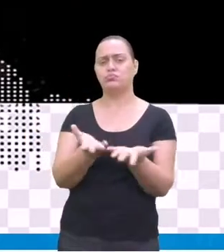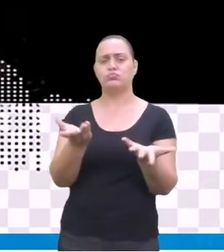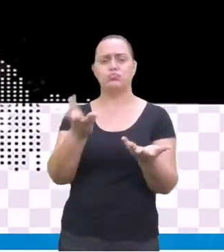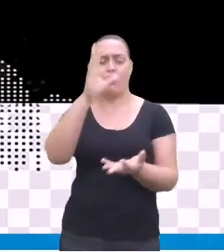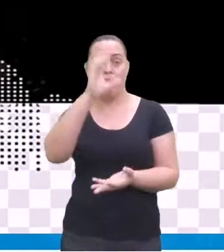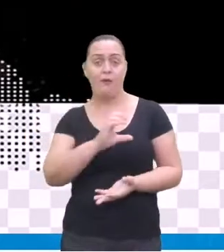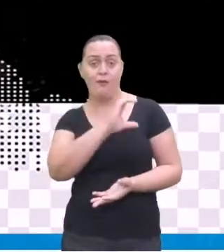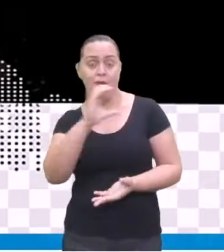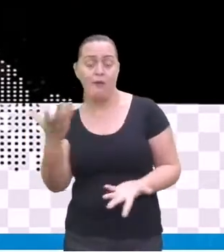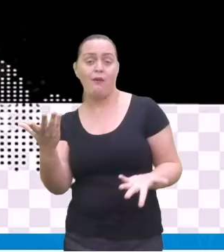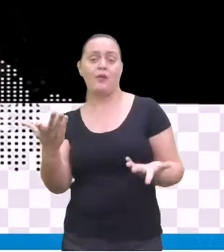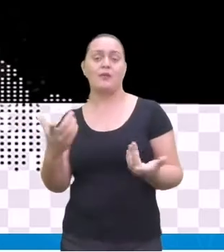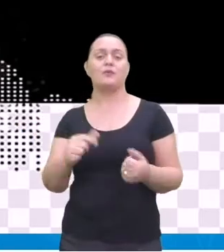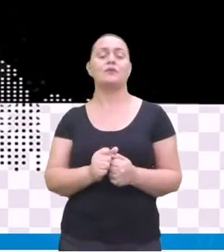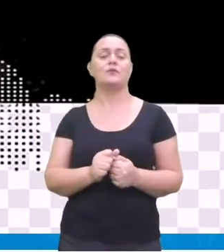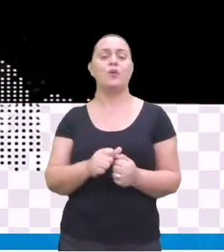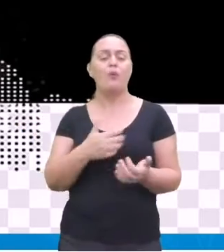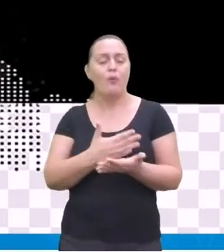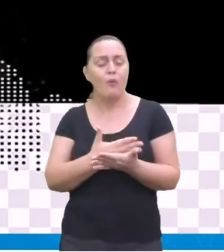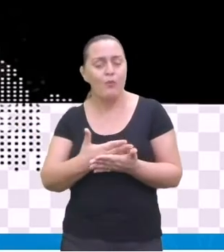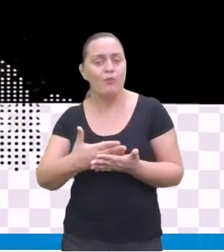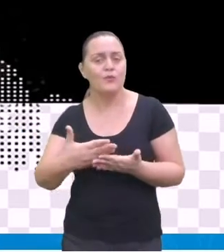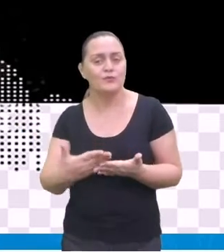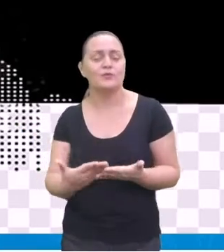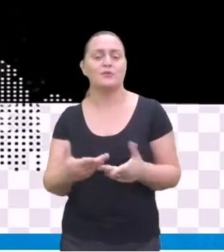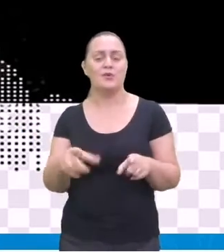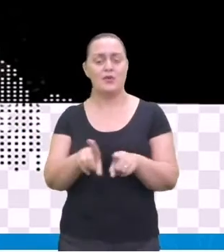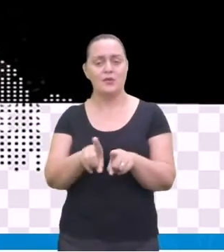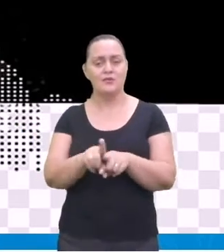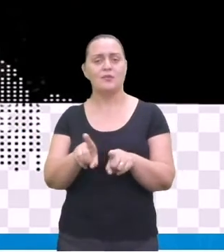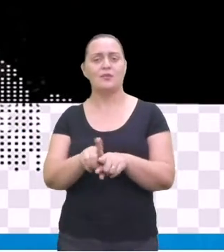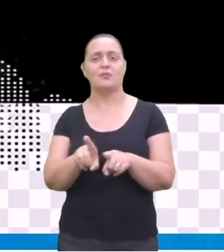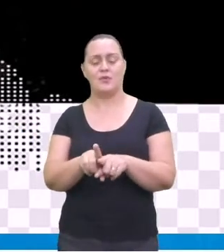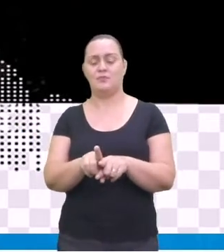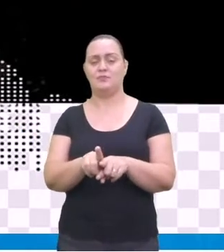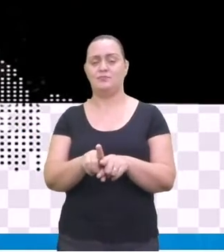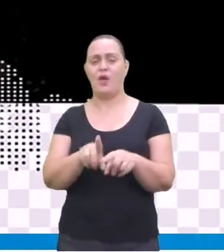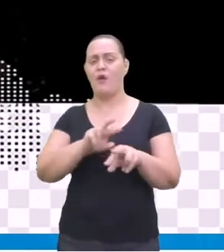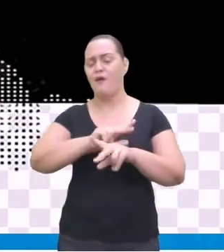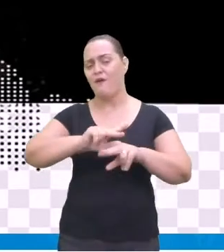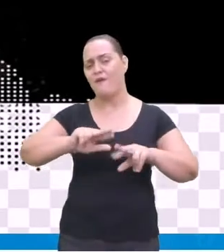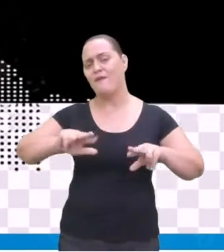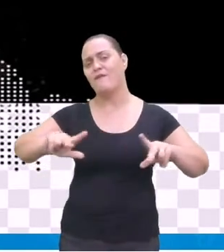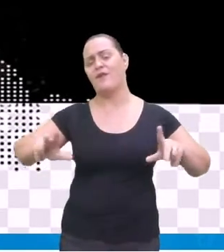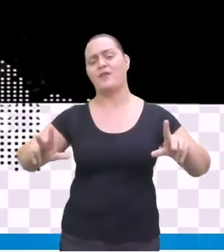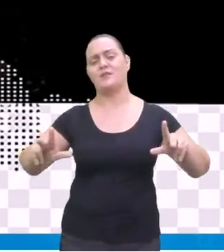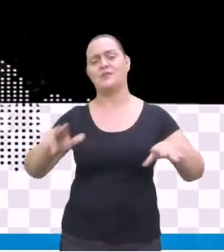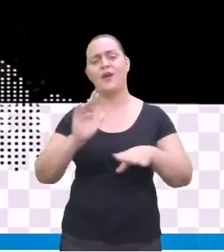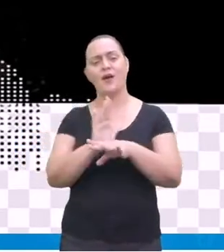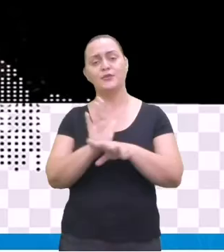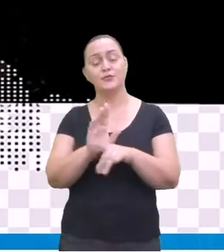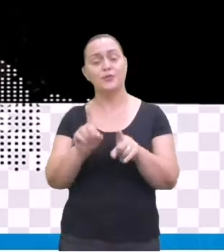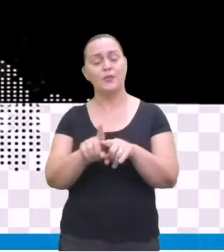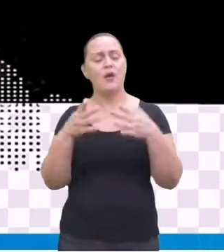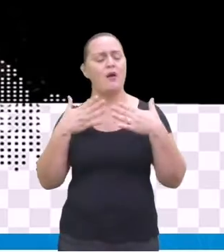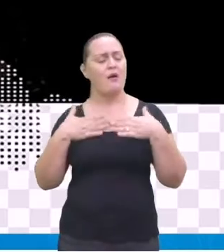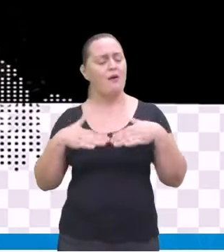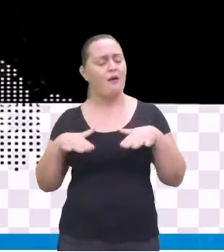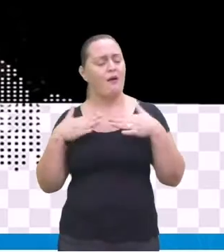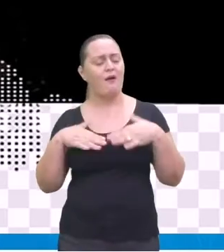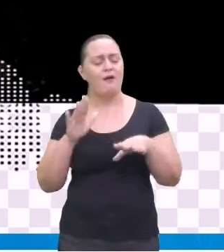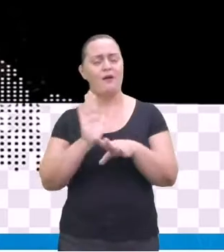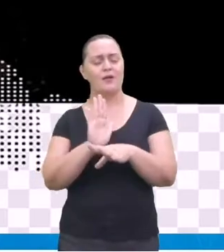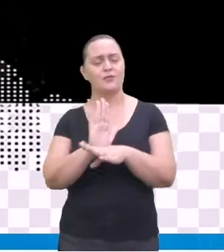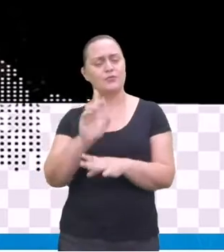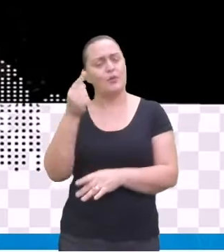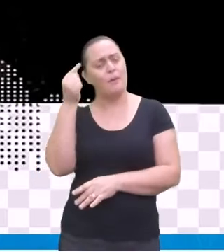competitivo no mundo da música. E é também uma música que faz relaxar, que faz refletir. Então, eu